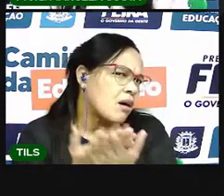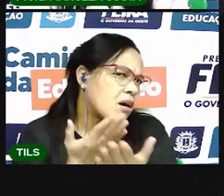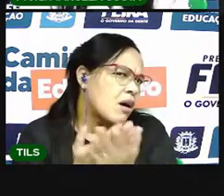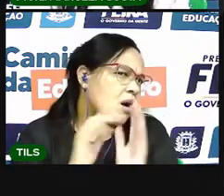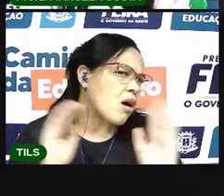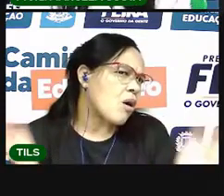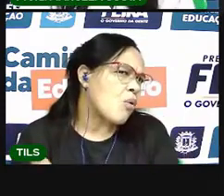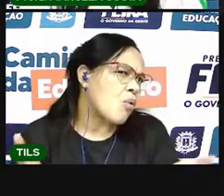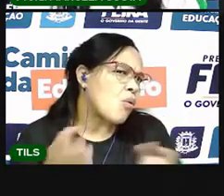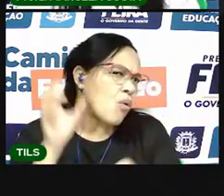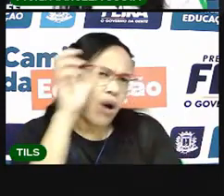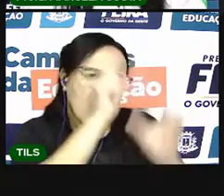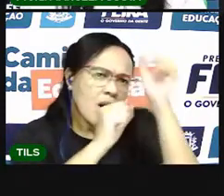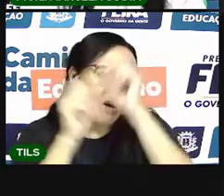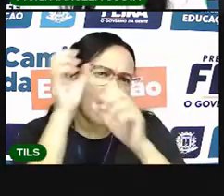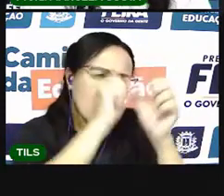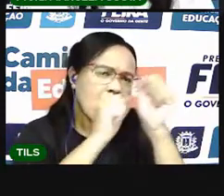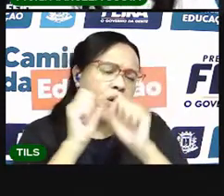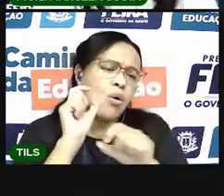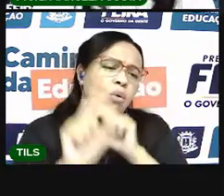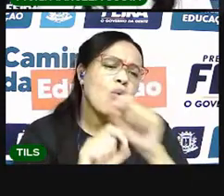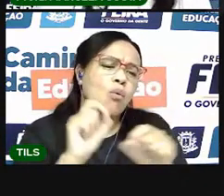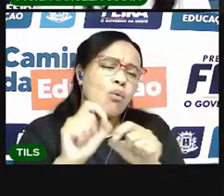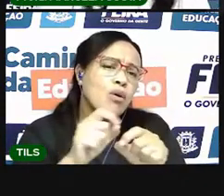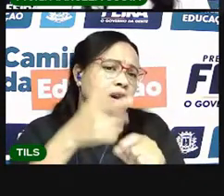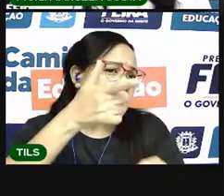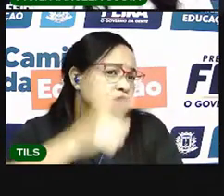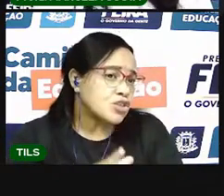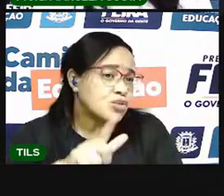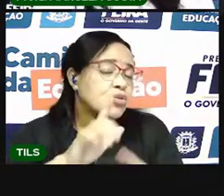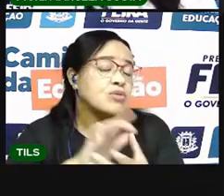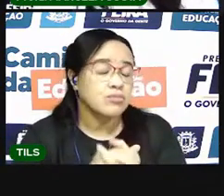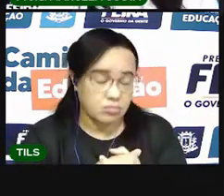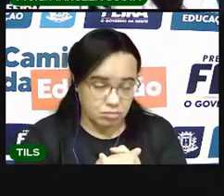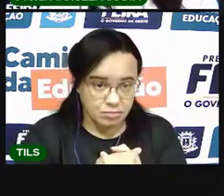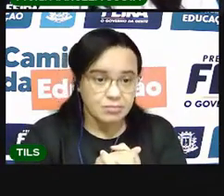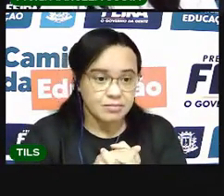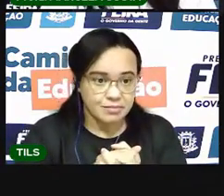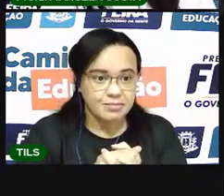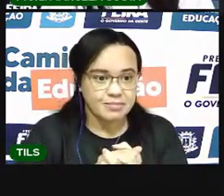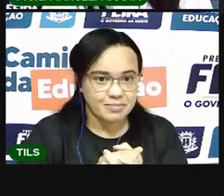apresentação e vou recapitular tudo que a gente viu na aula de hoje.